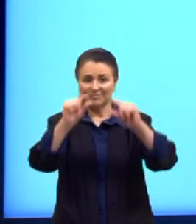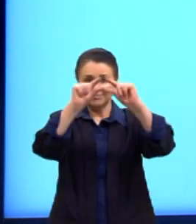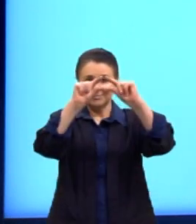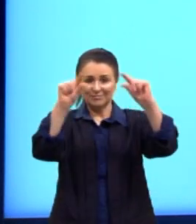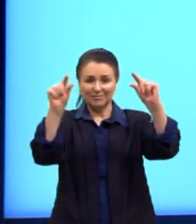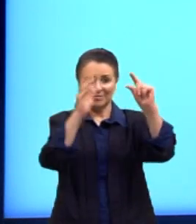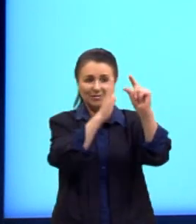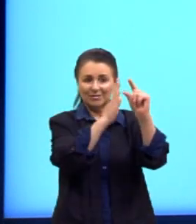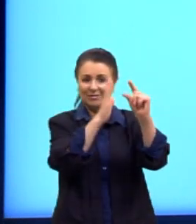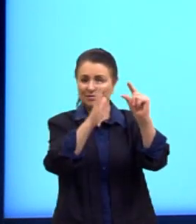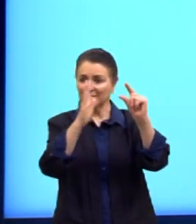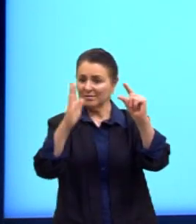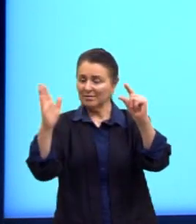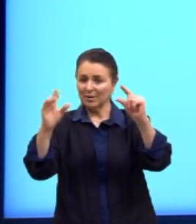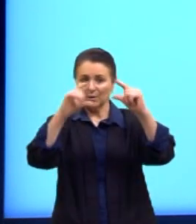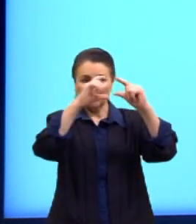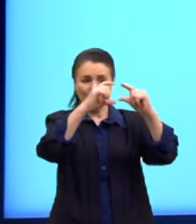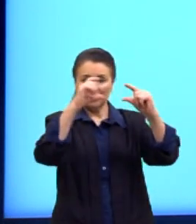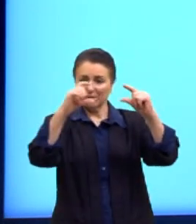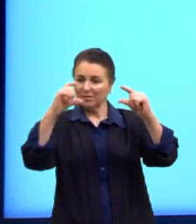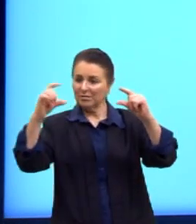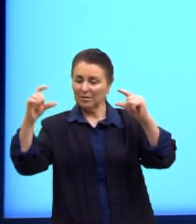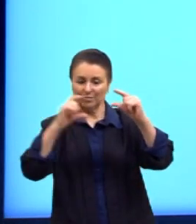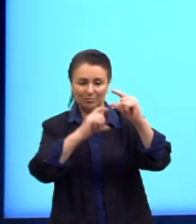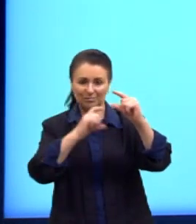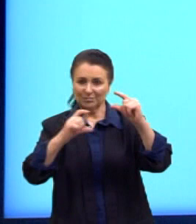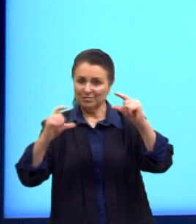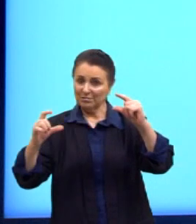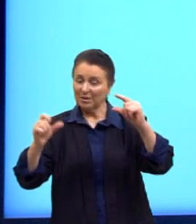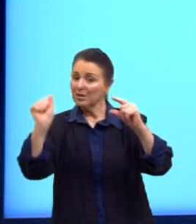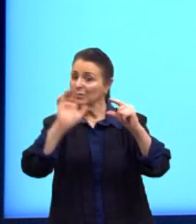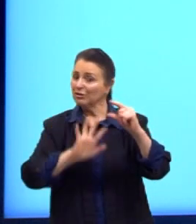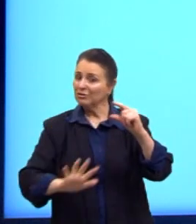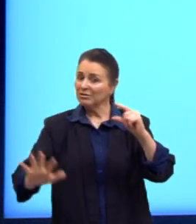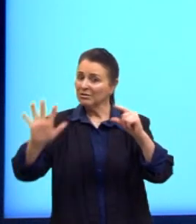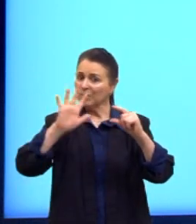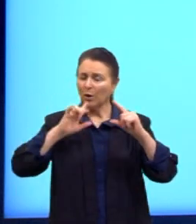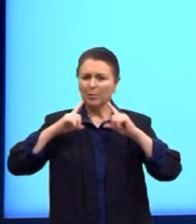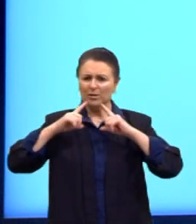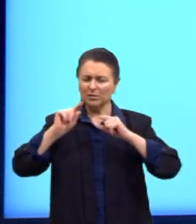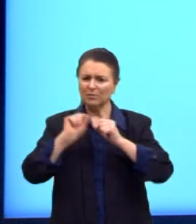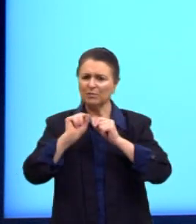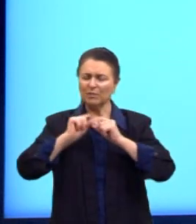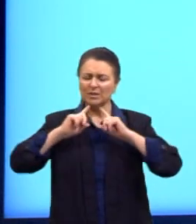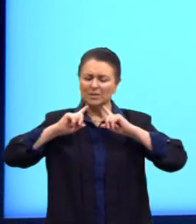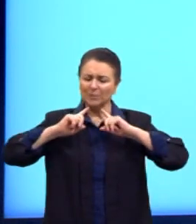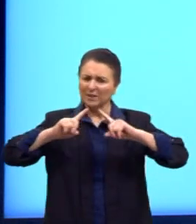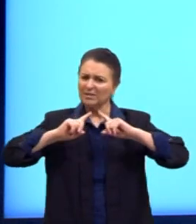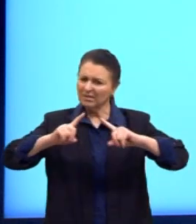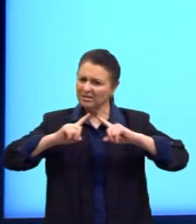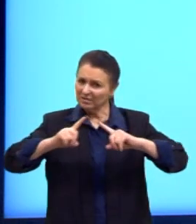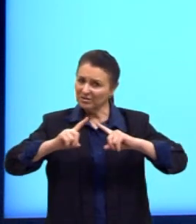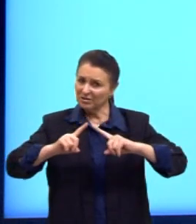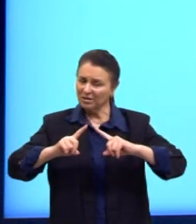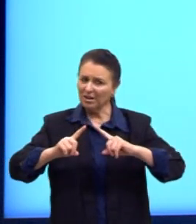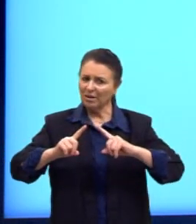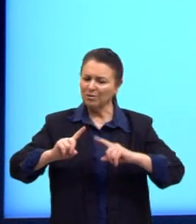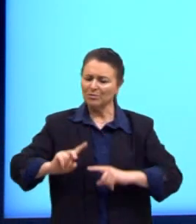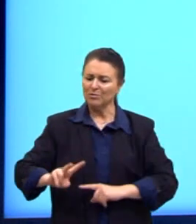sequência de quadrinhos que geralmente faz uma crítica e alguns valores sociais.